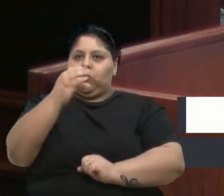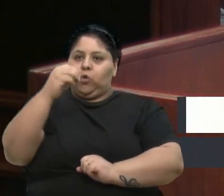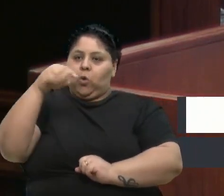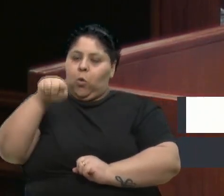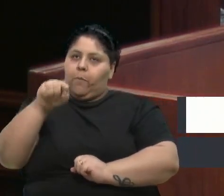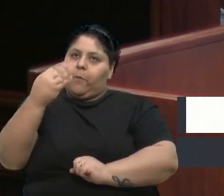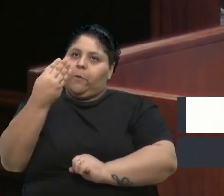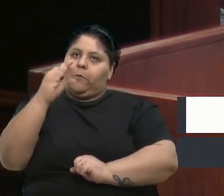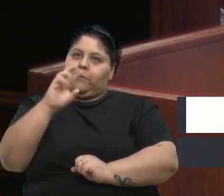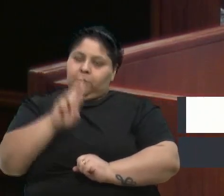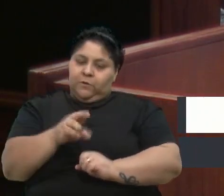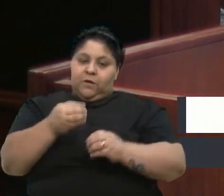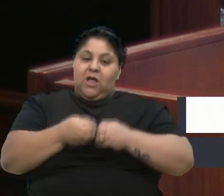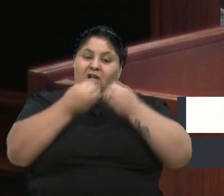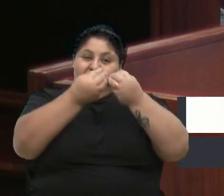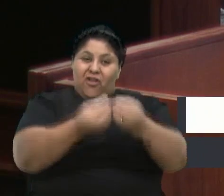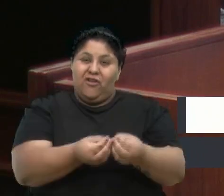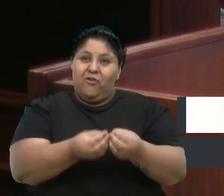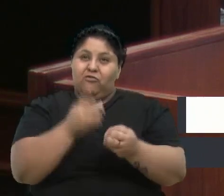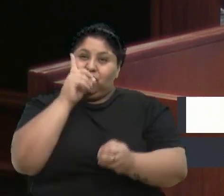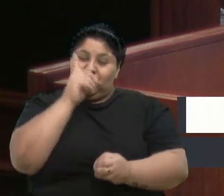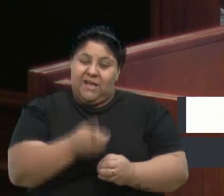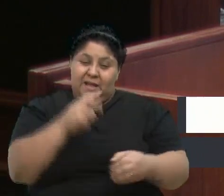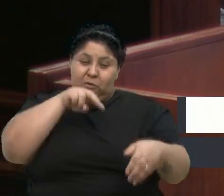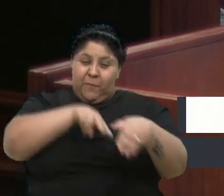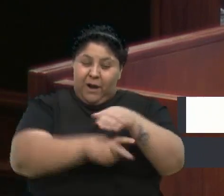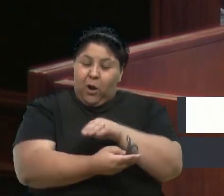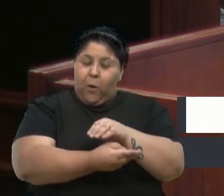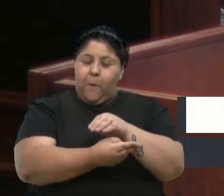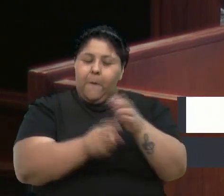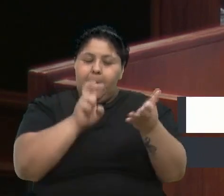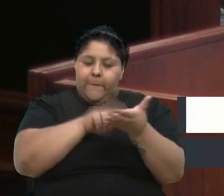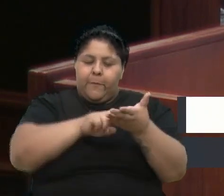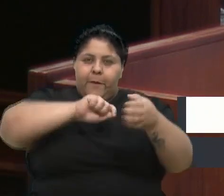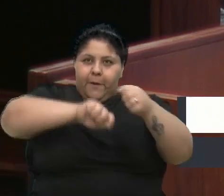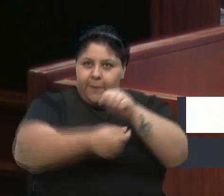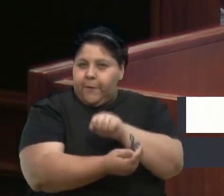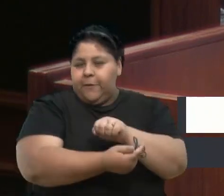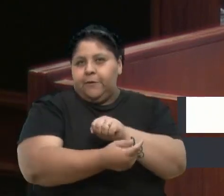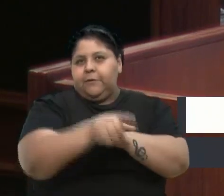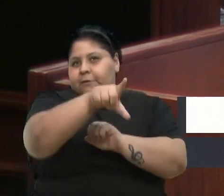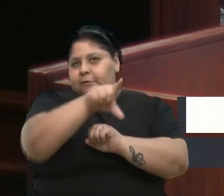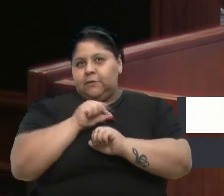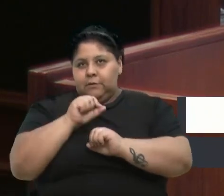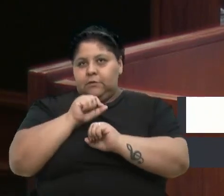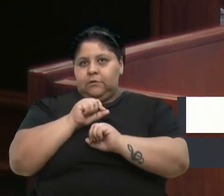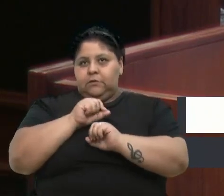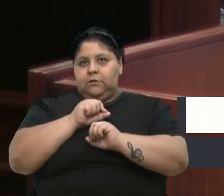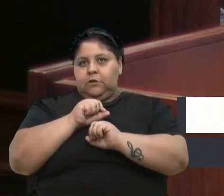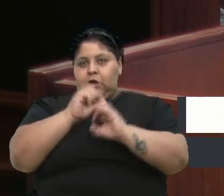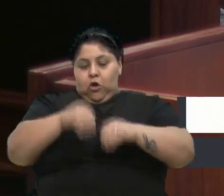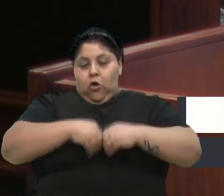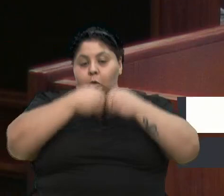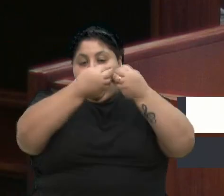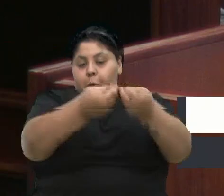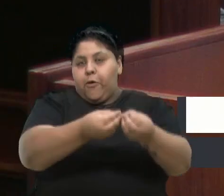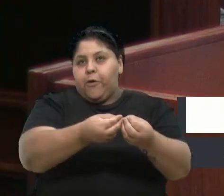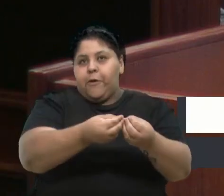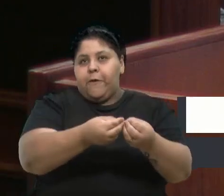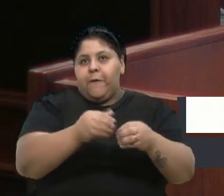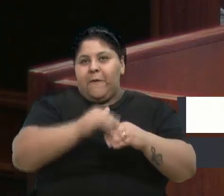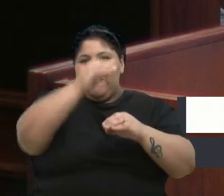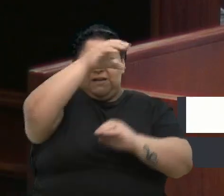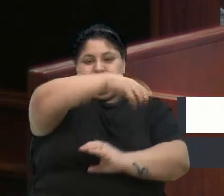direto para a conta das instituições escolhidas e os donativos podem ser entregues em mais de 80 pontos de